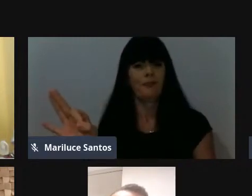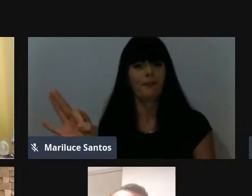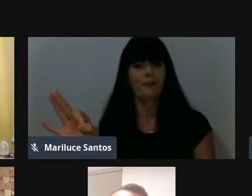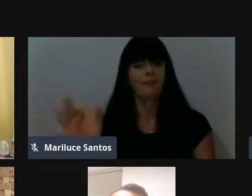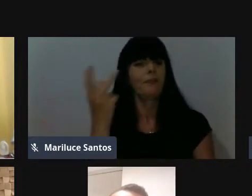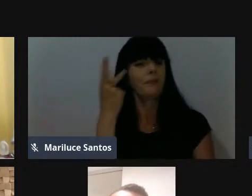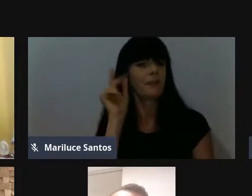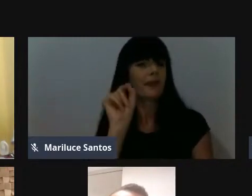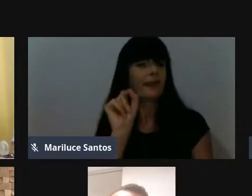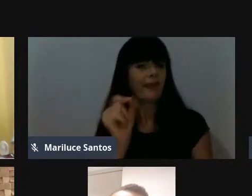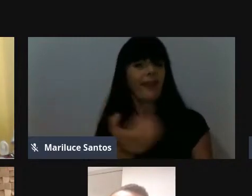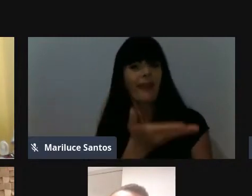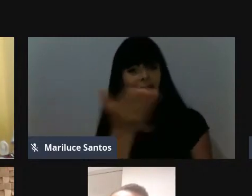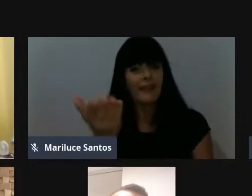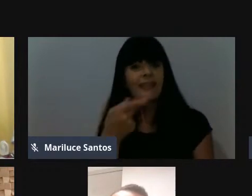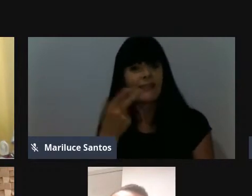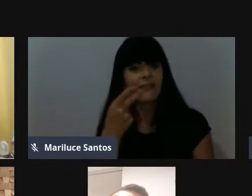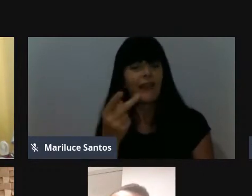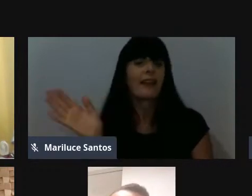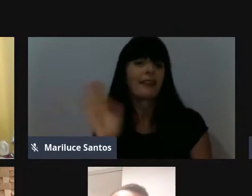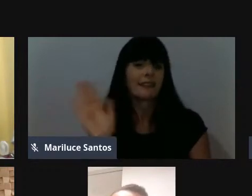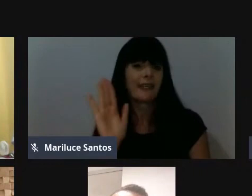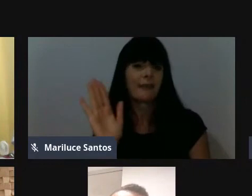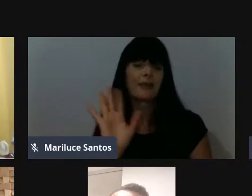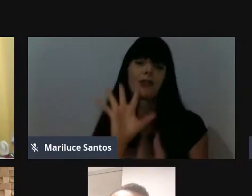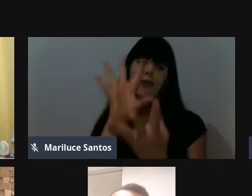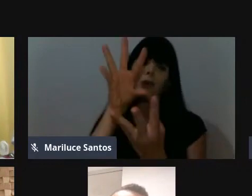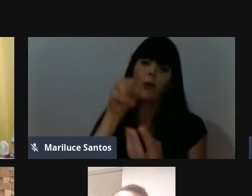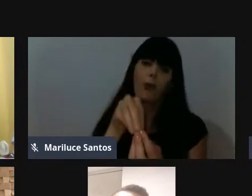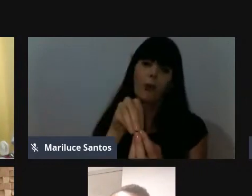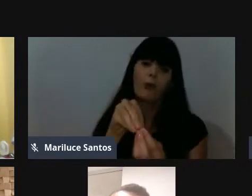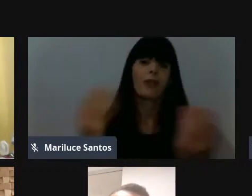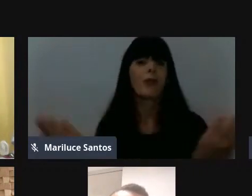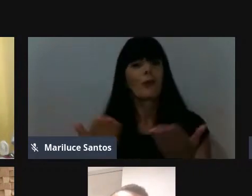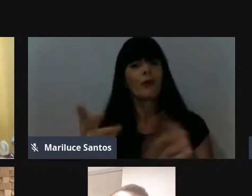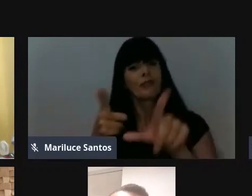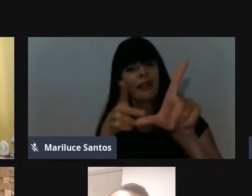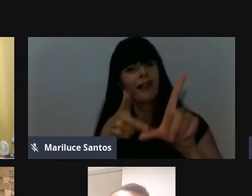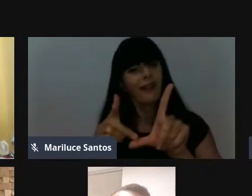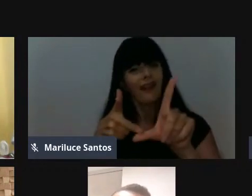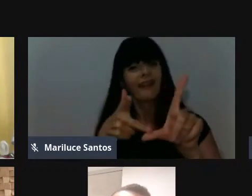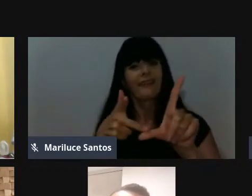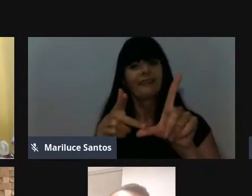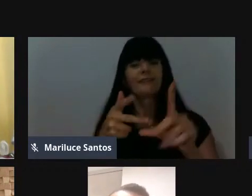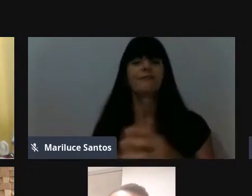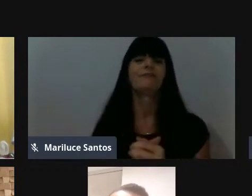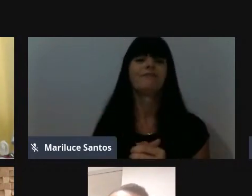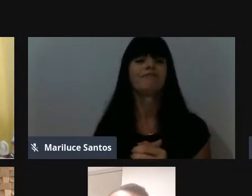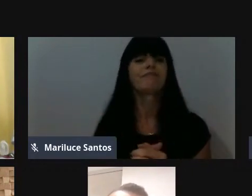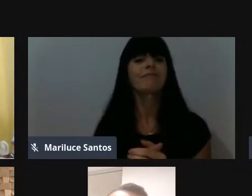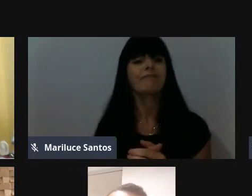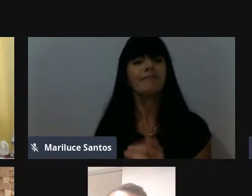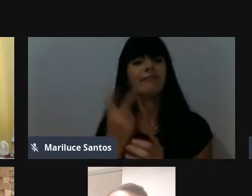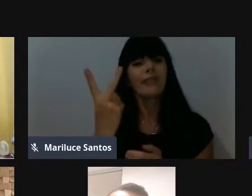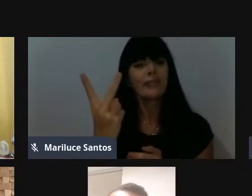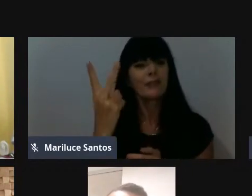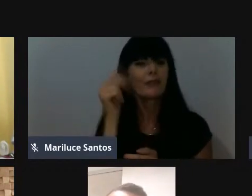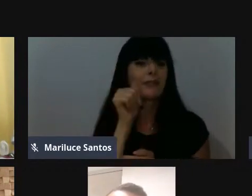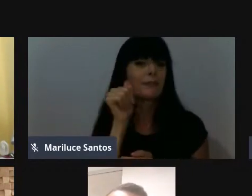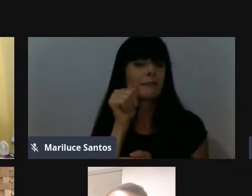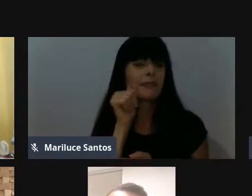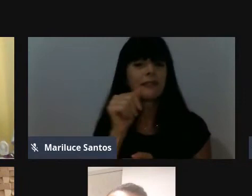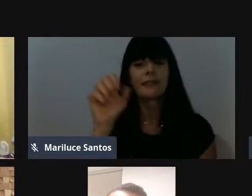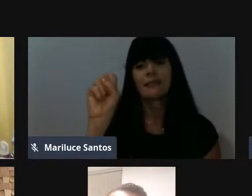para que eles se despeçam, para a gente fechar, terminar a nossa live. Então, vamos lá, as duas que estão aqui,